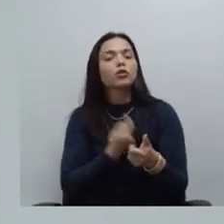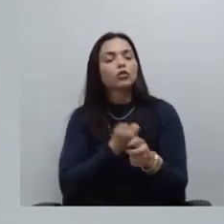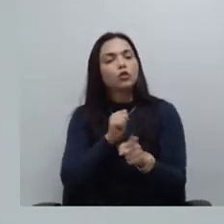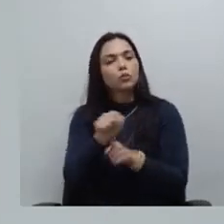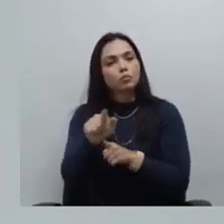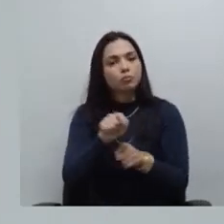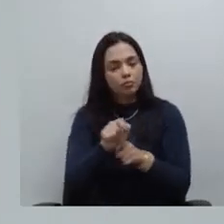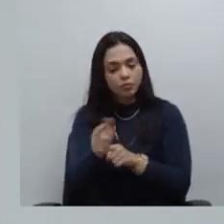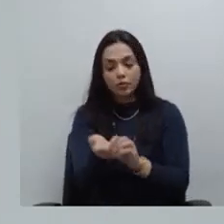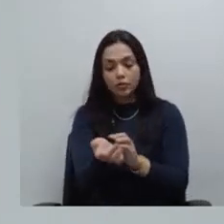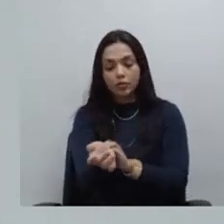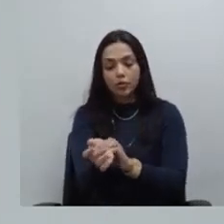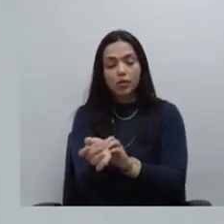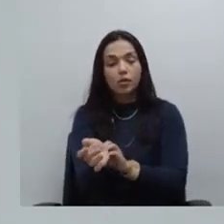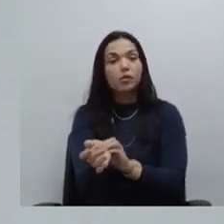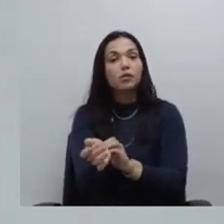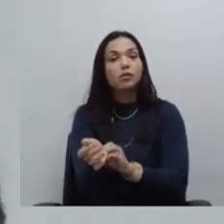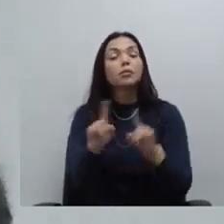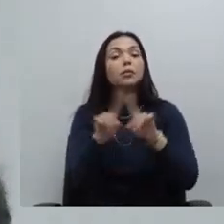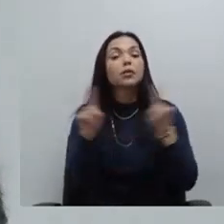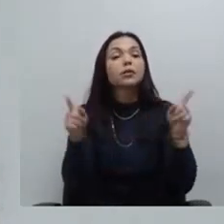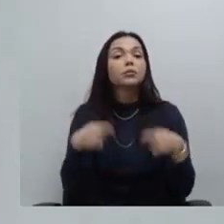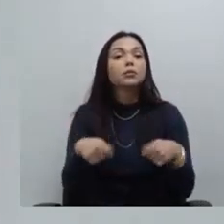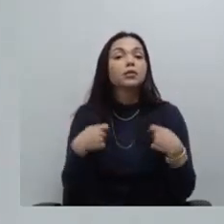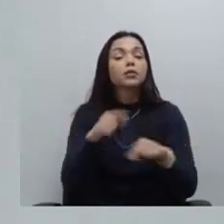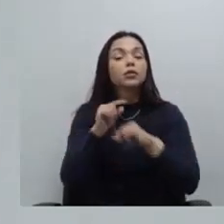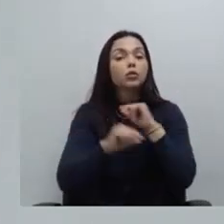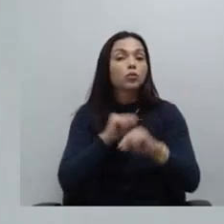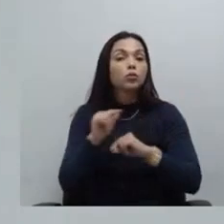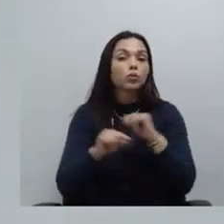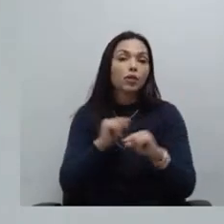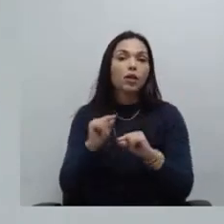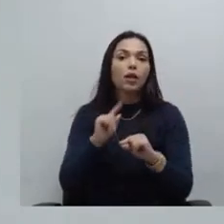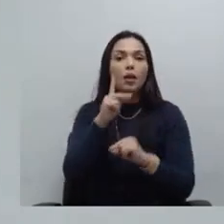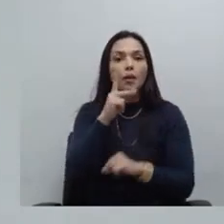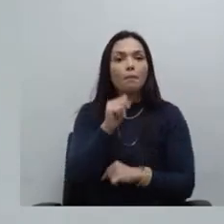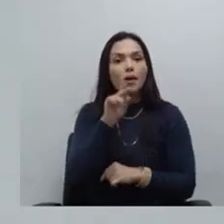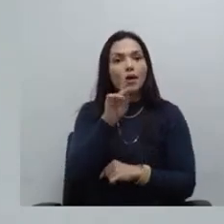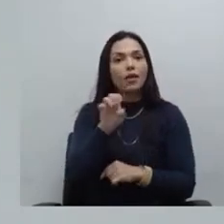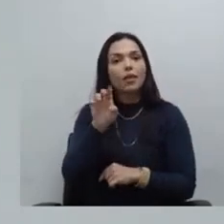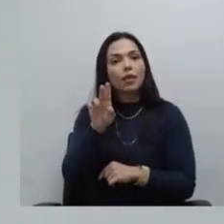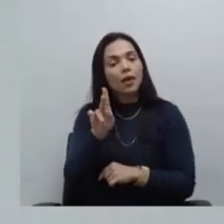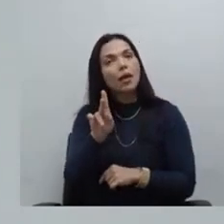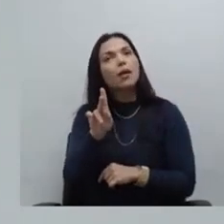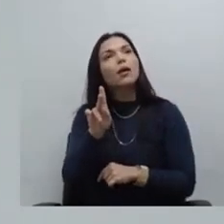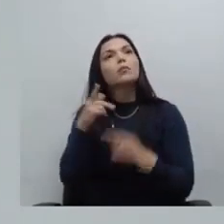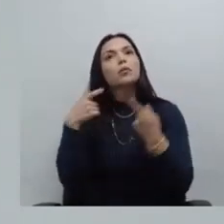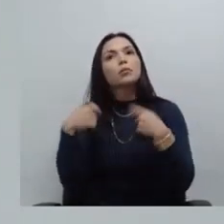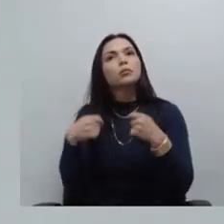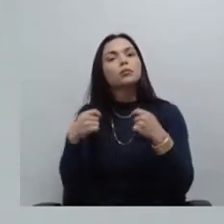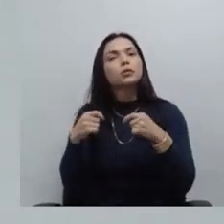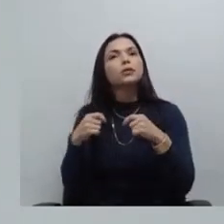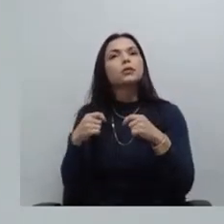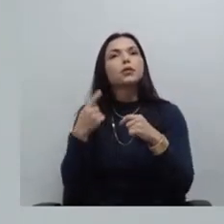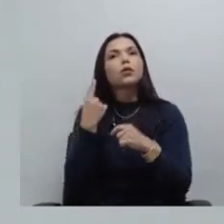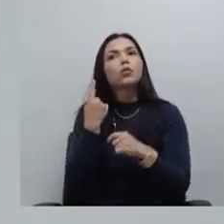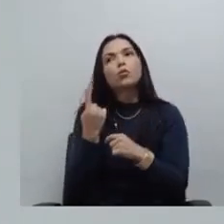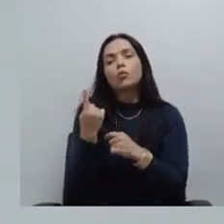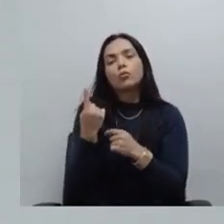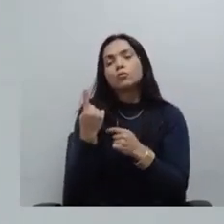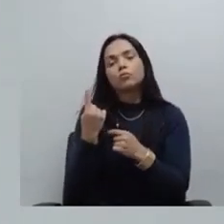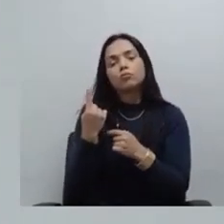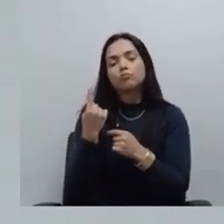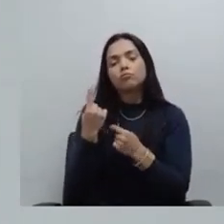mas é preciso que a PADEP tenha um colchão de segurança para qualquer despesa extraordinária de vinda do plano